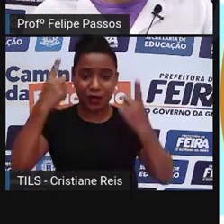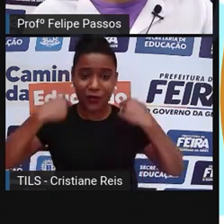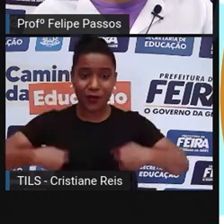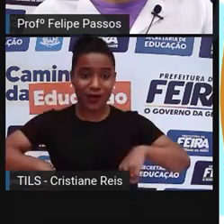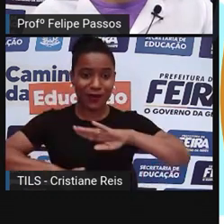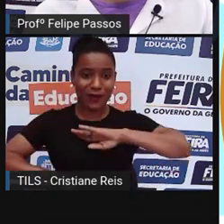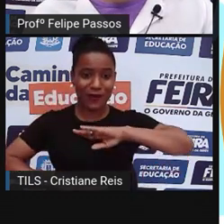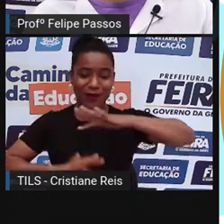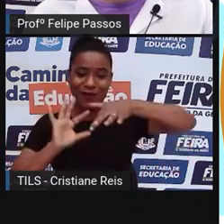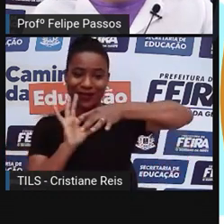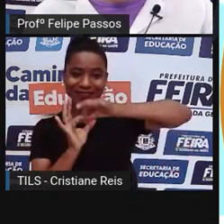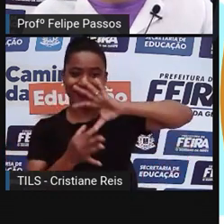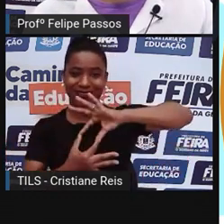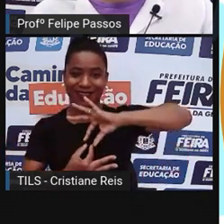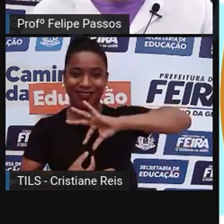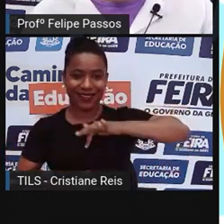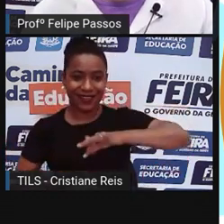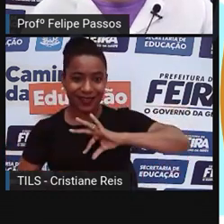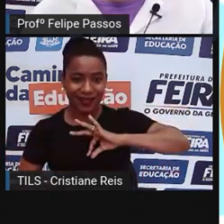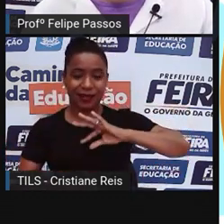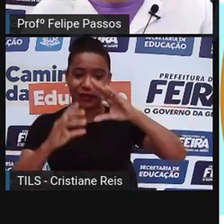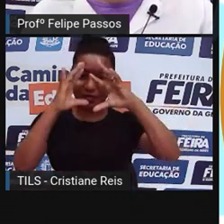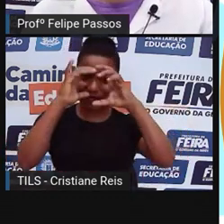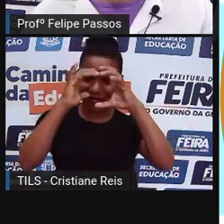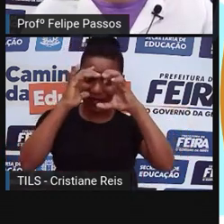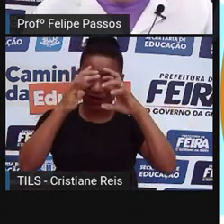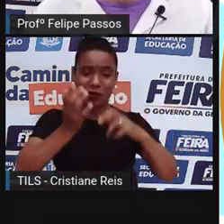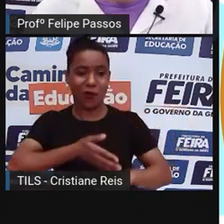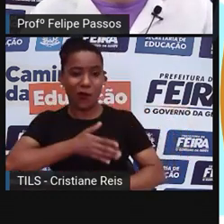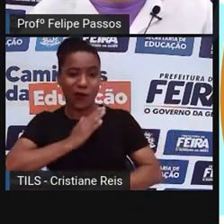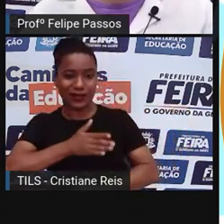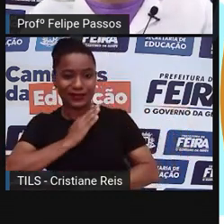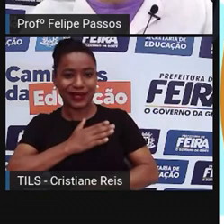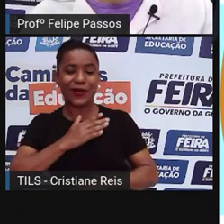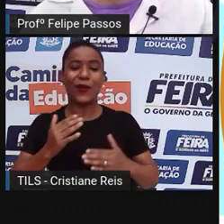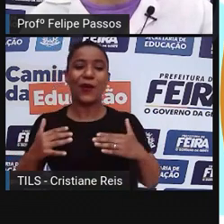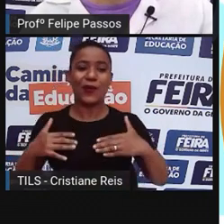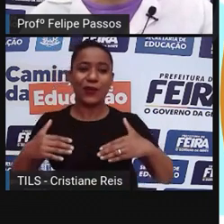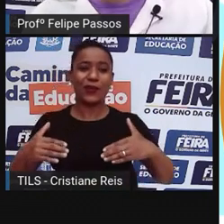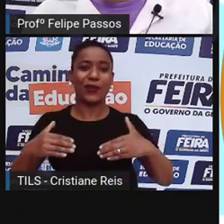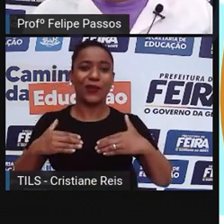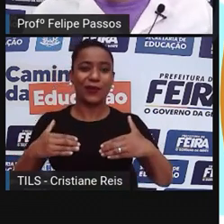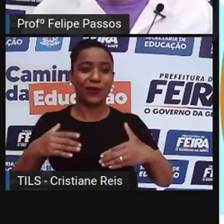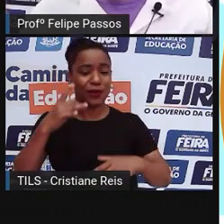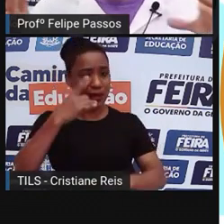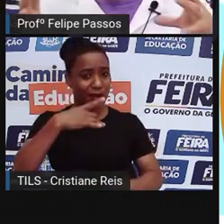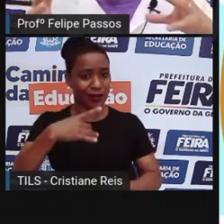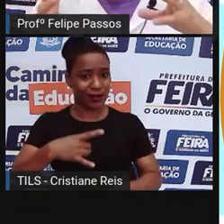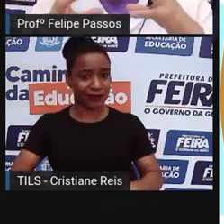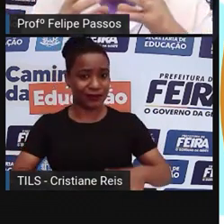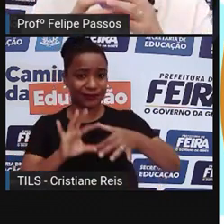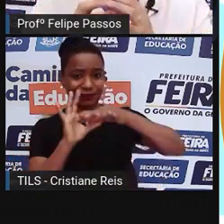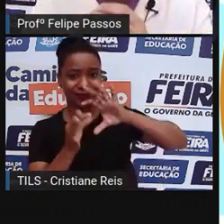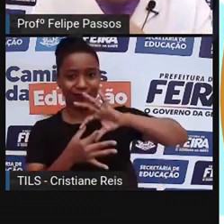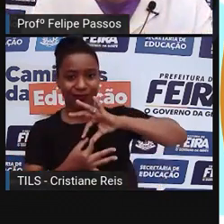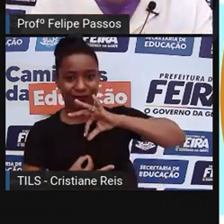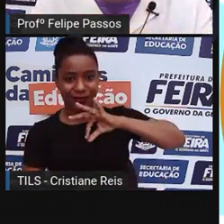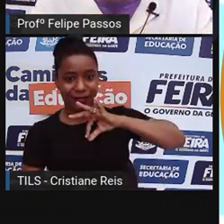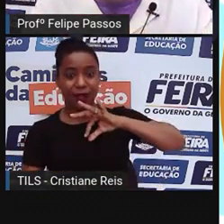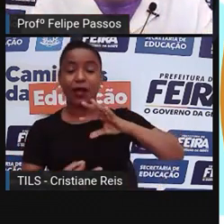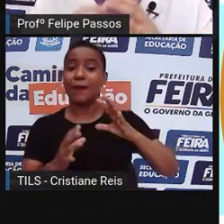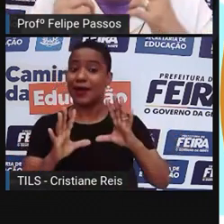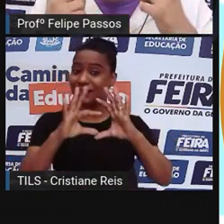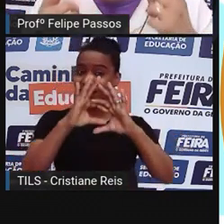coração, né? Intestino. A gente tem órgãos. Cada órgão tem uma função. Como a célula é muito